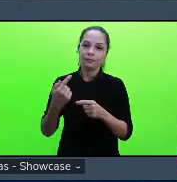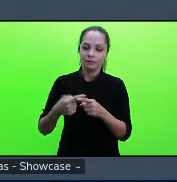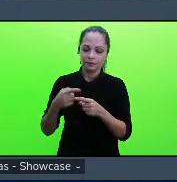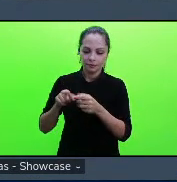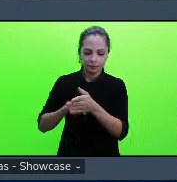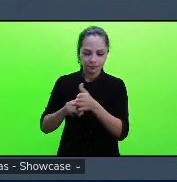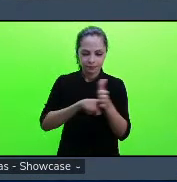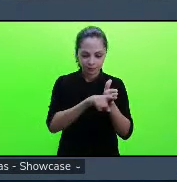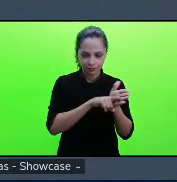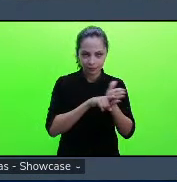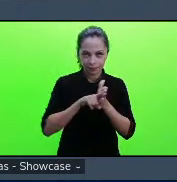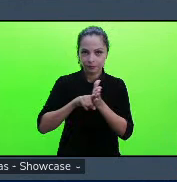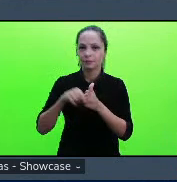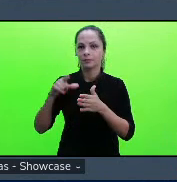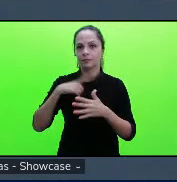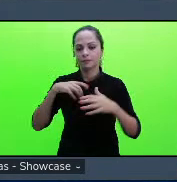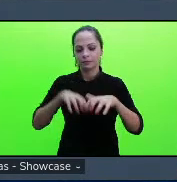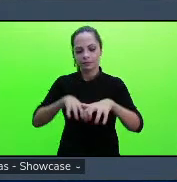remota